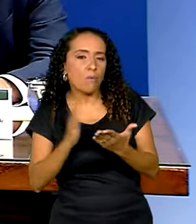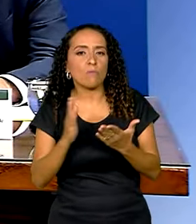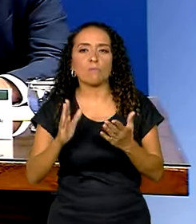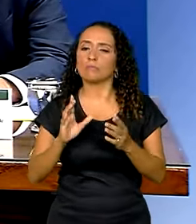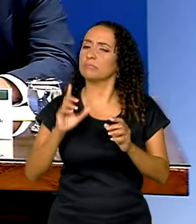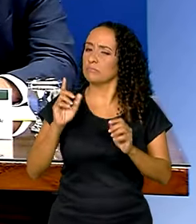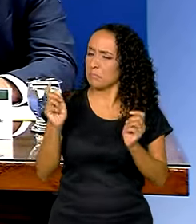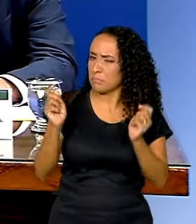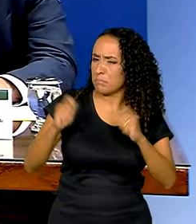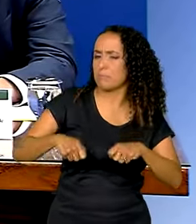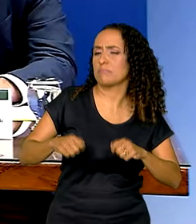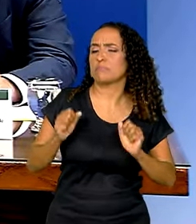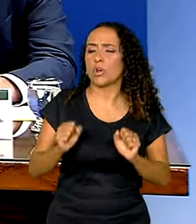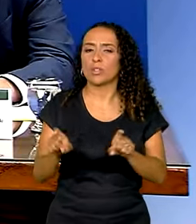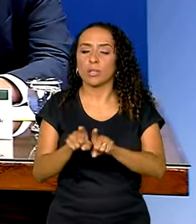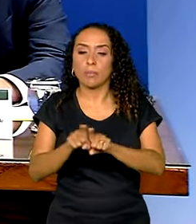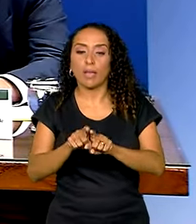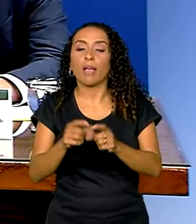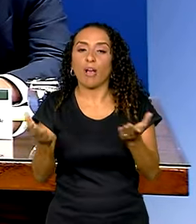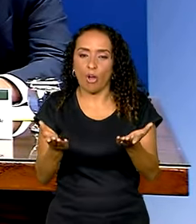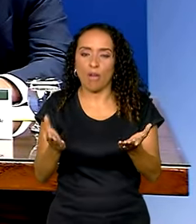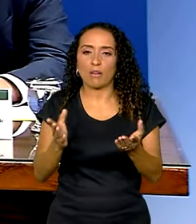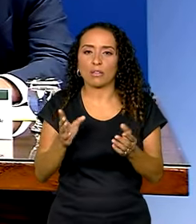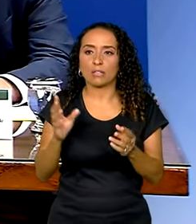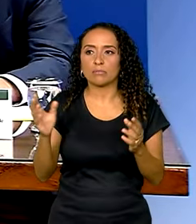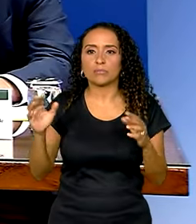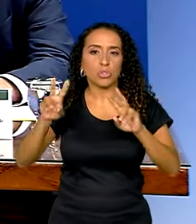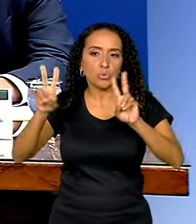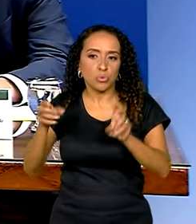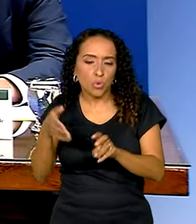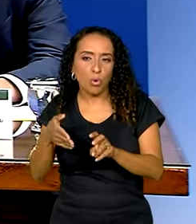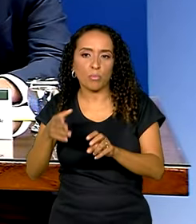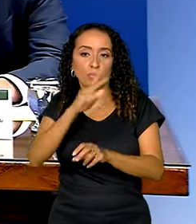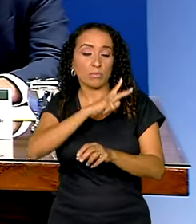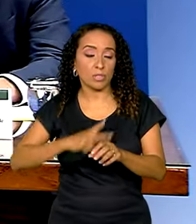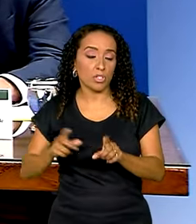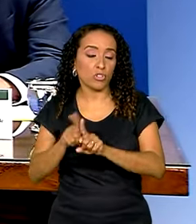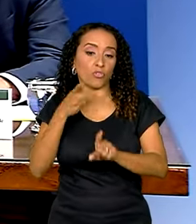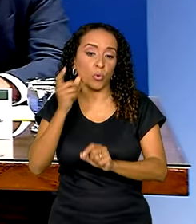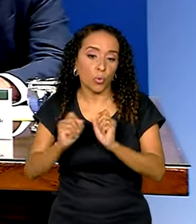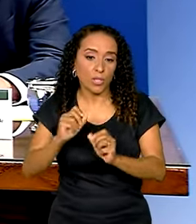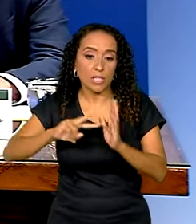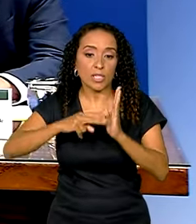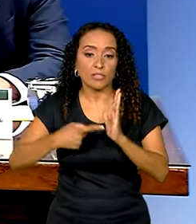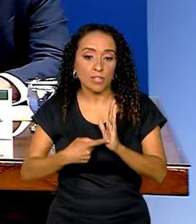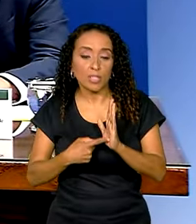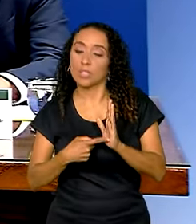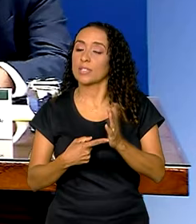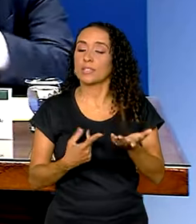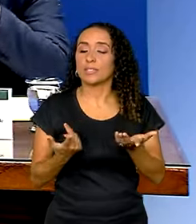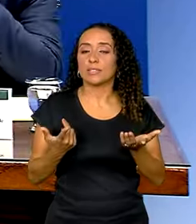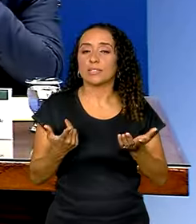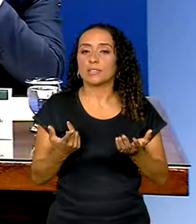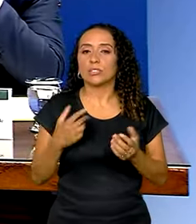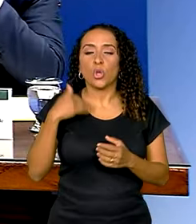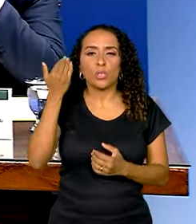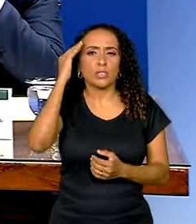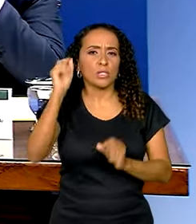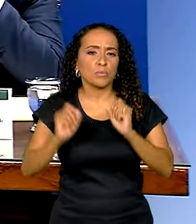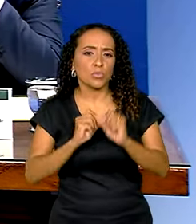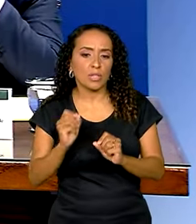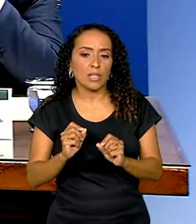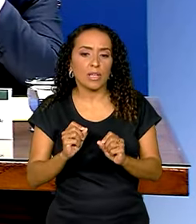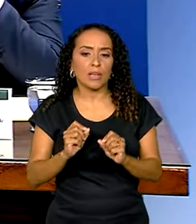essa exceção, essa exceção foi feita em relação ao nosso presidente e isso significa, vamos dizer assim, nós interpretamos como